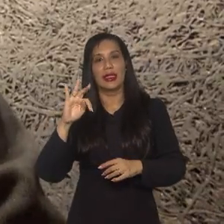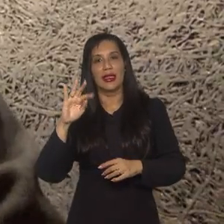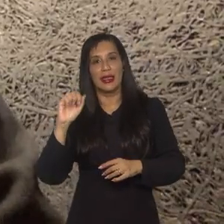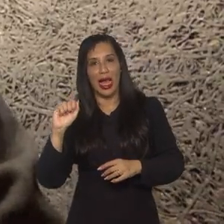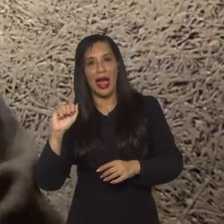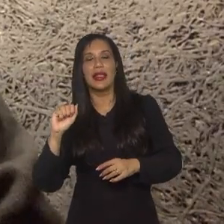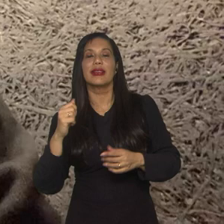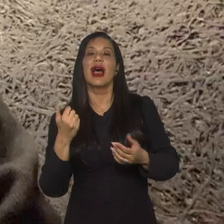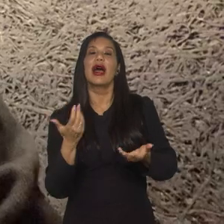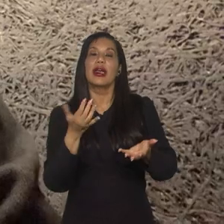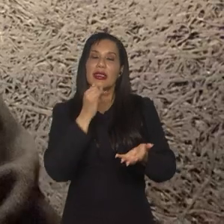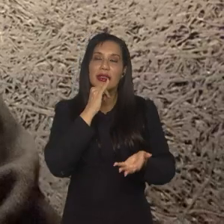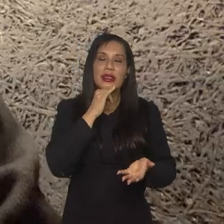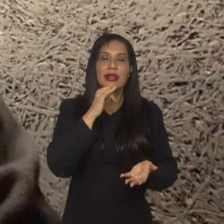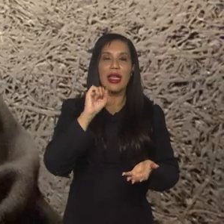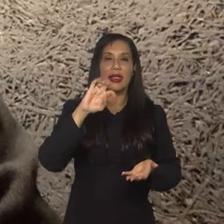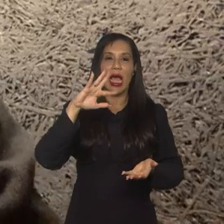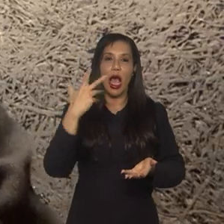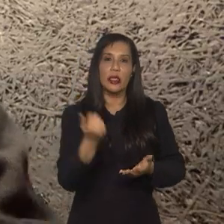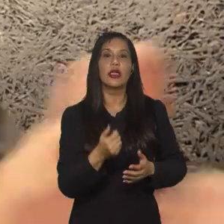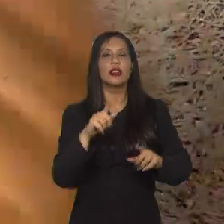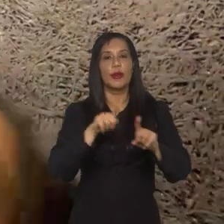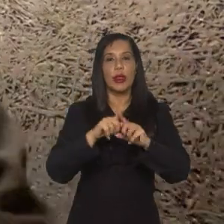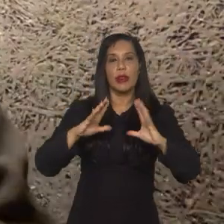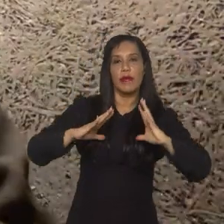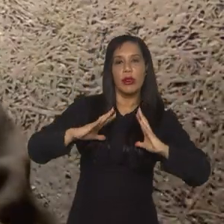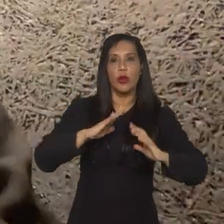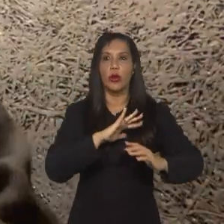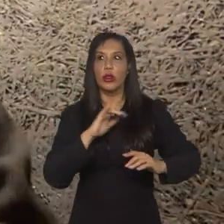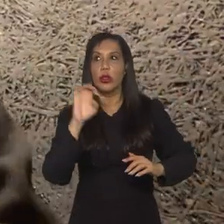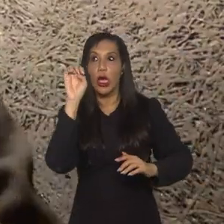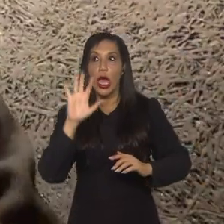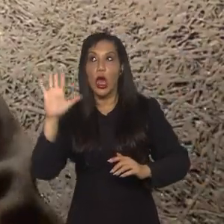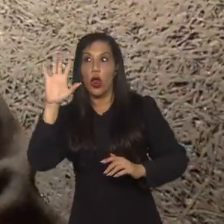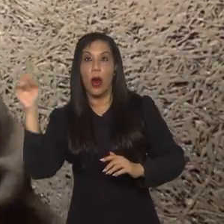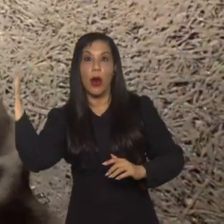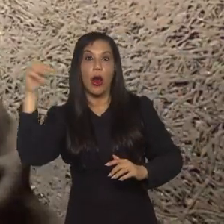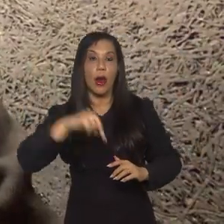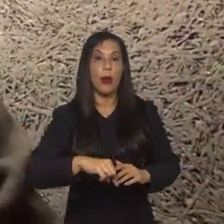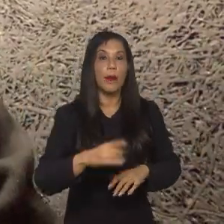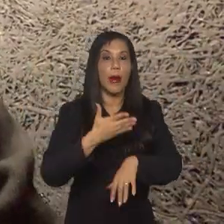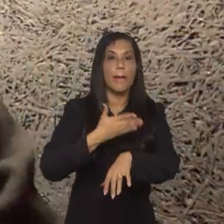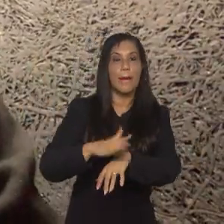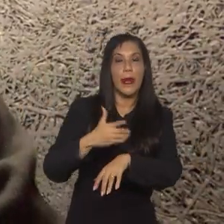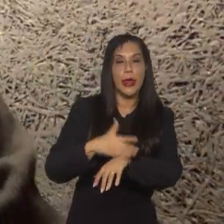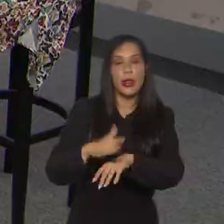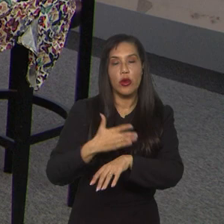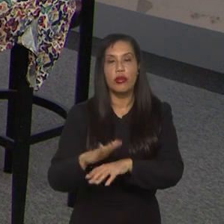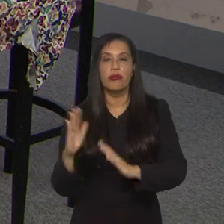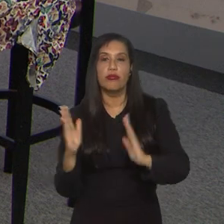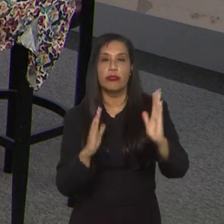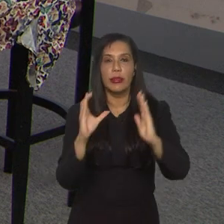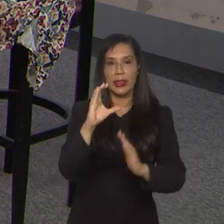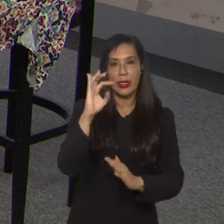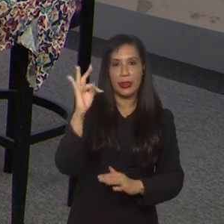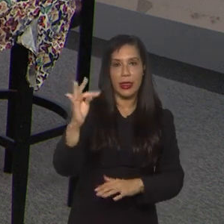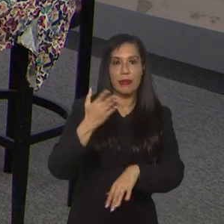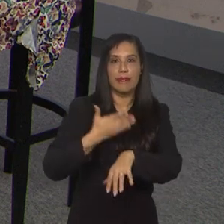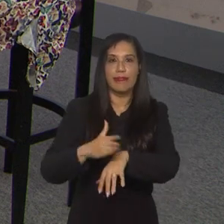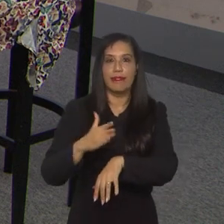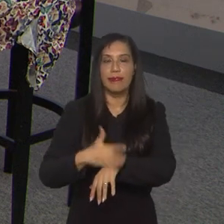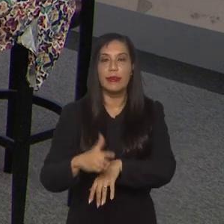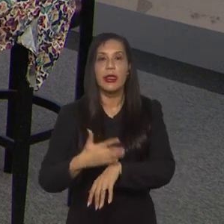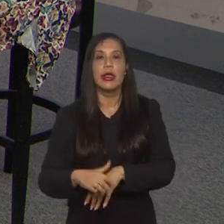defender o Corinthians recentemente. Ela veio lá da Europa para um período de treinos na Granja com o Mari. Se